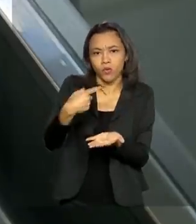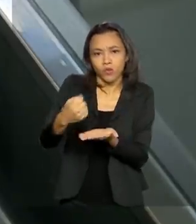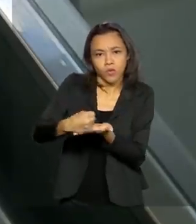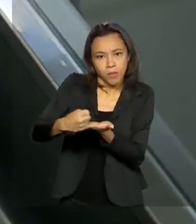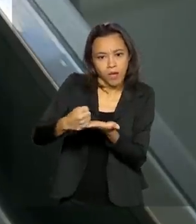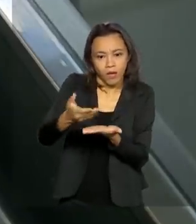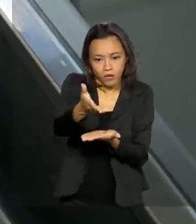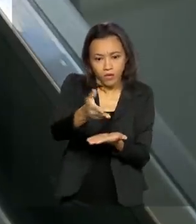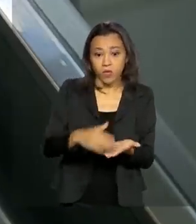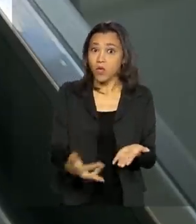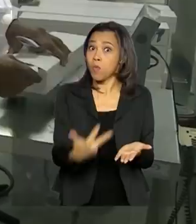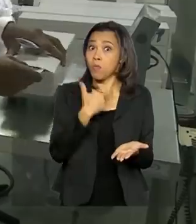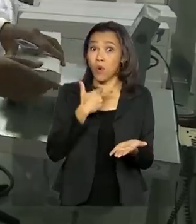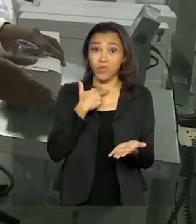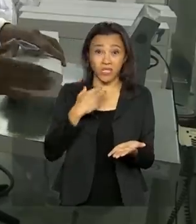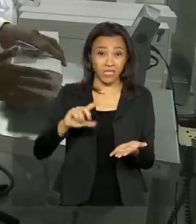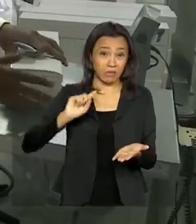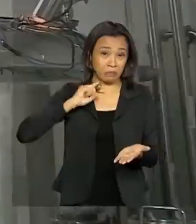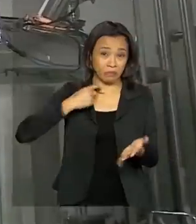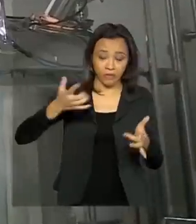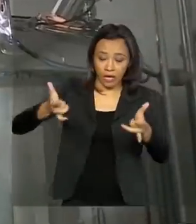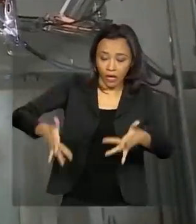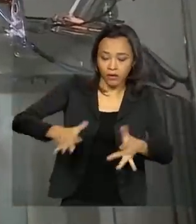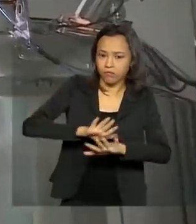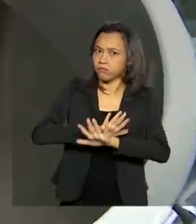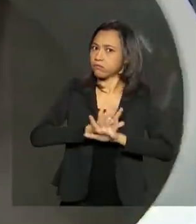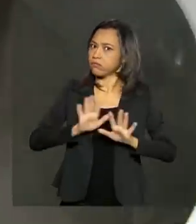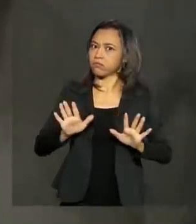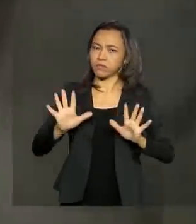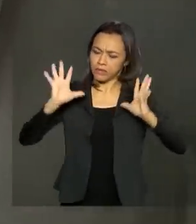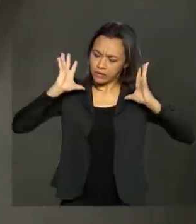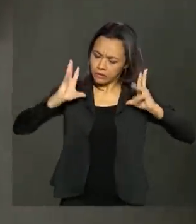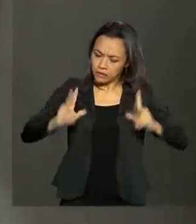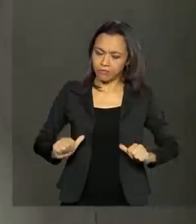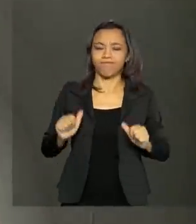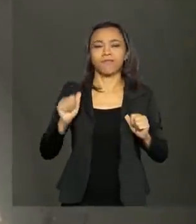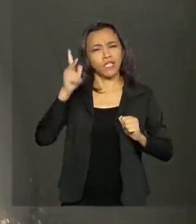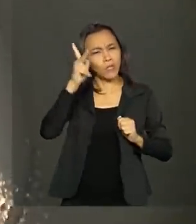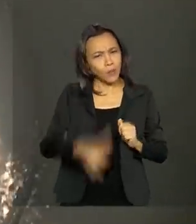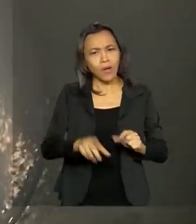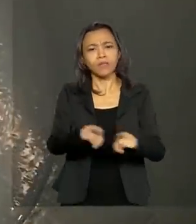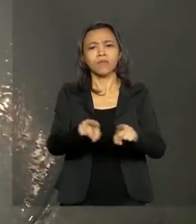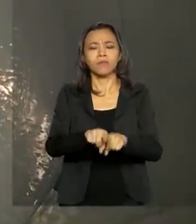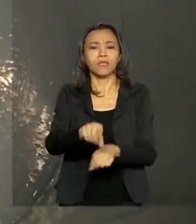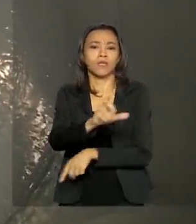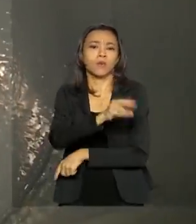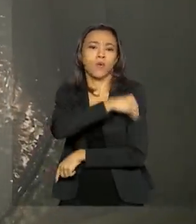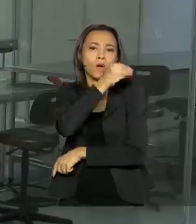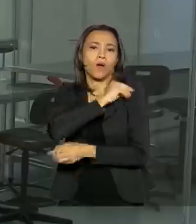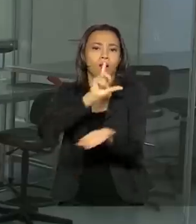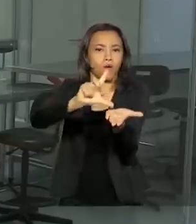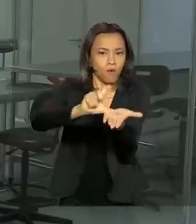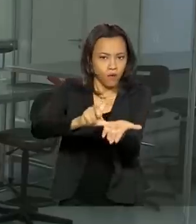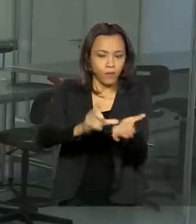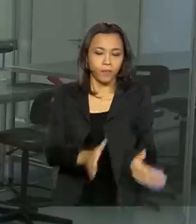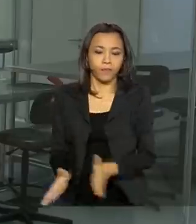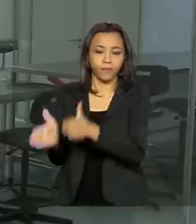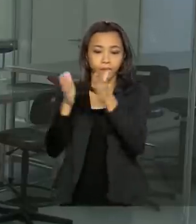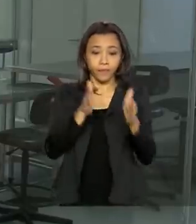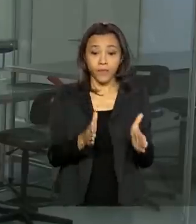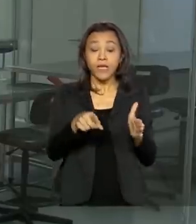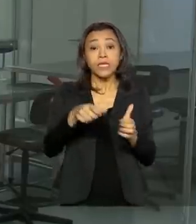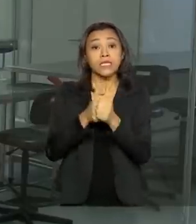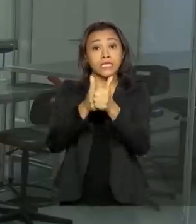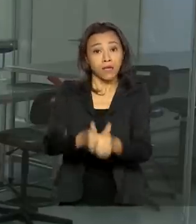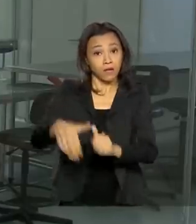nenhuma na produção da cloroquina. O mesmo acontece com o álcool gel. A produção industrial, ela dentro do controle de